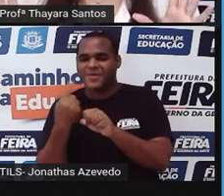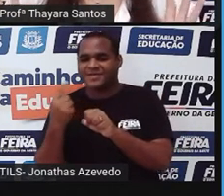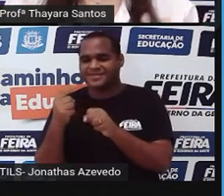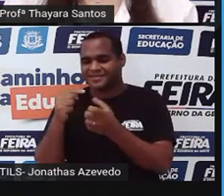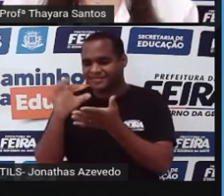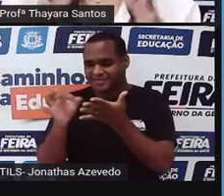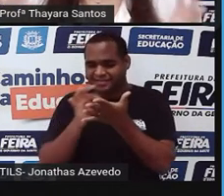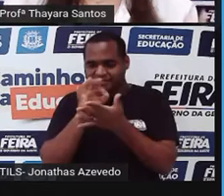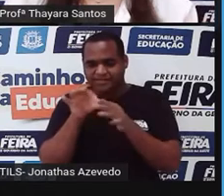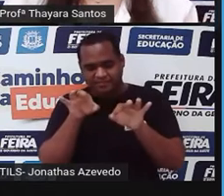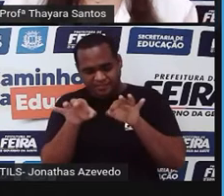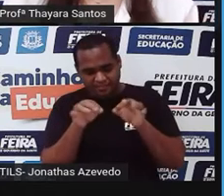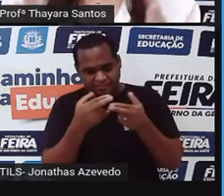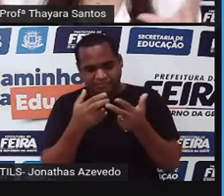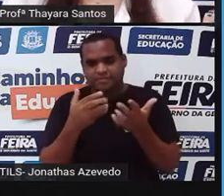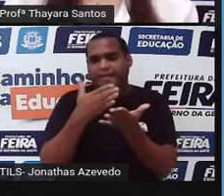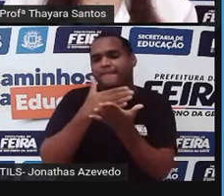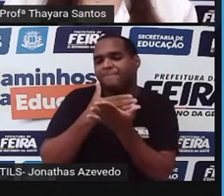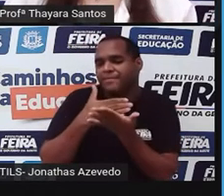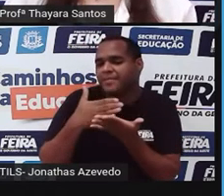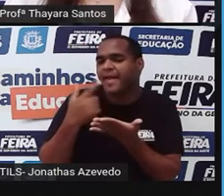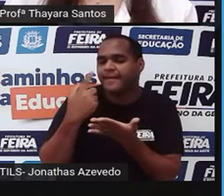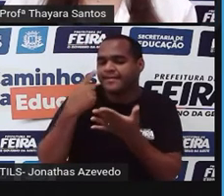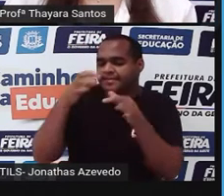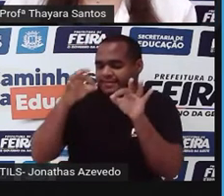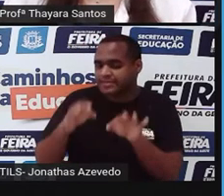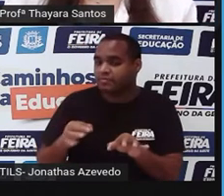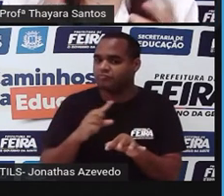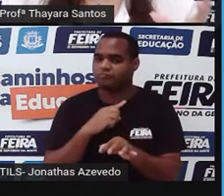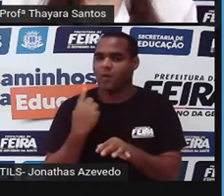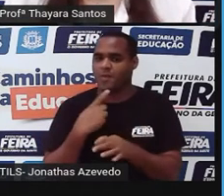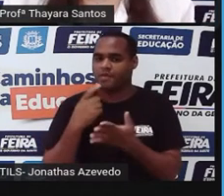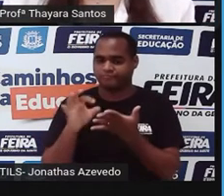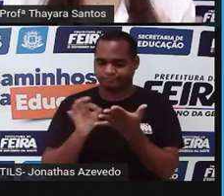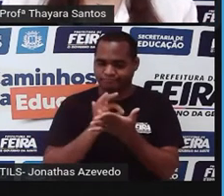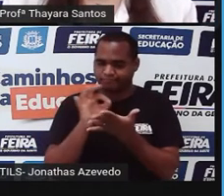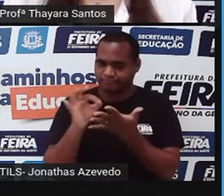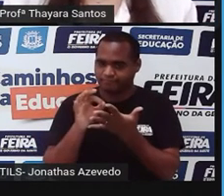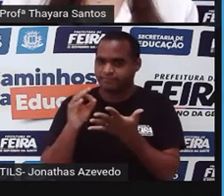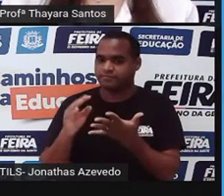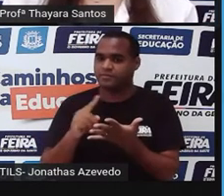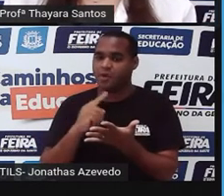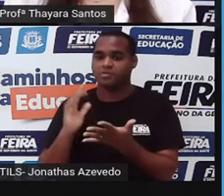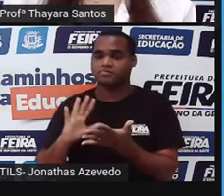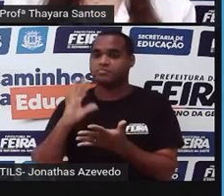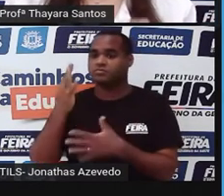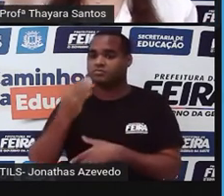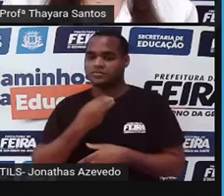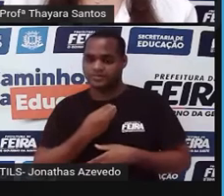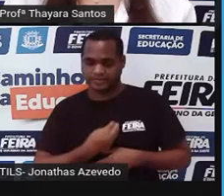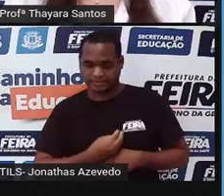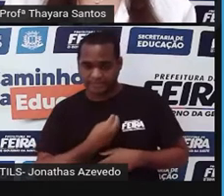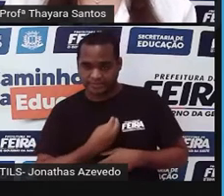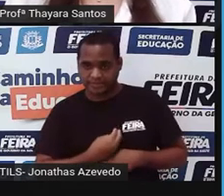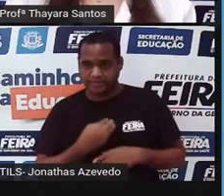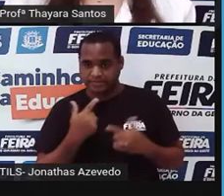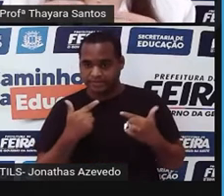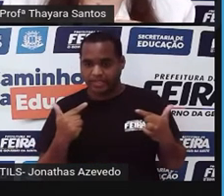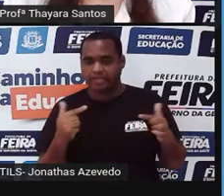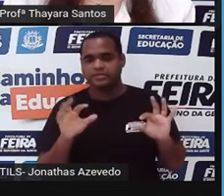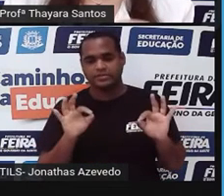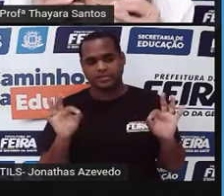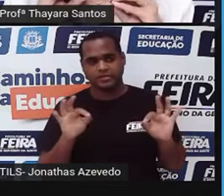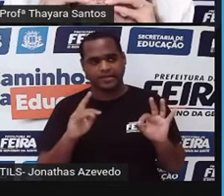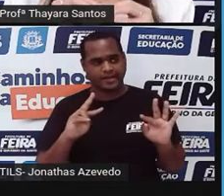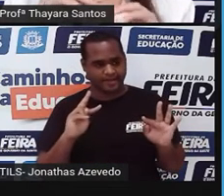Então, elas já nascem com o tempo certo pra elas morrerem. Quando elas não morrem por alguma coisa externa,